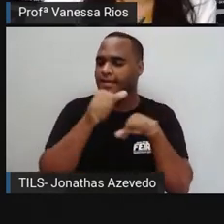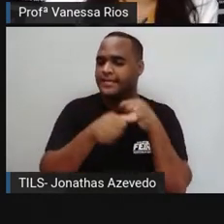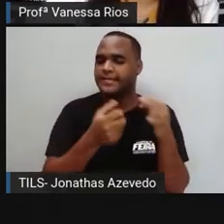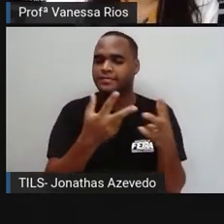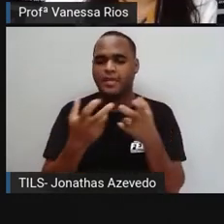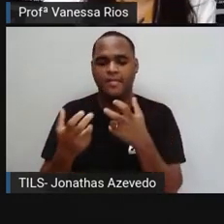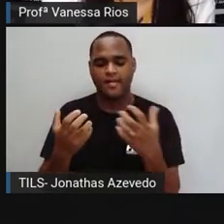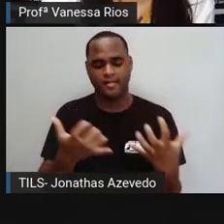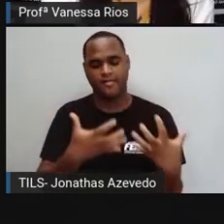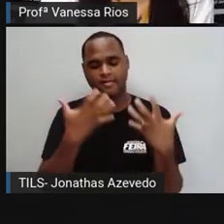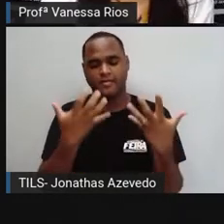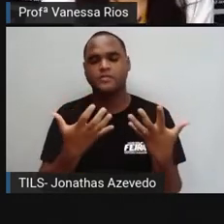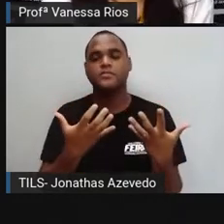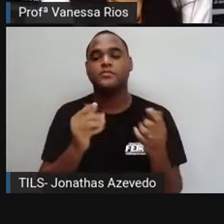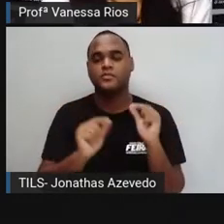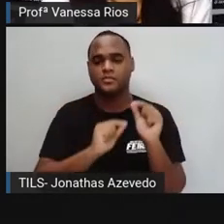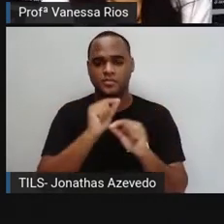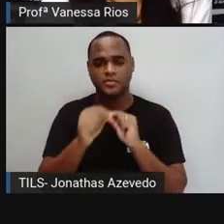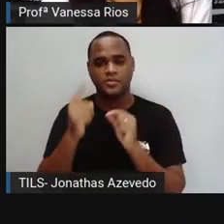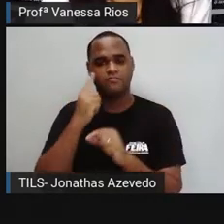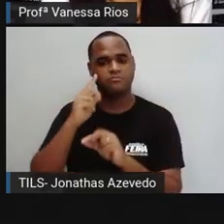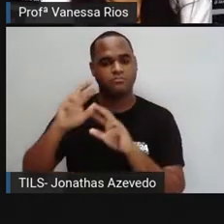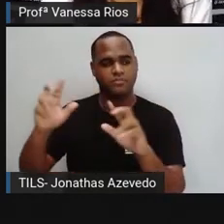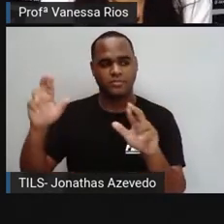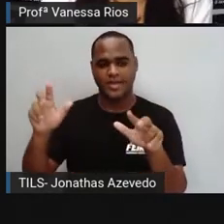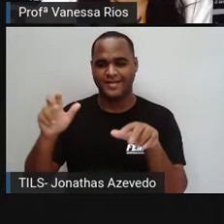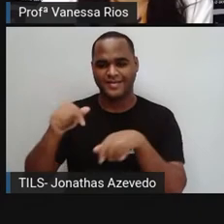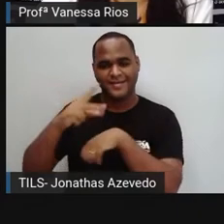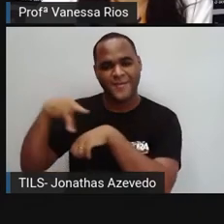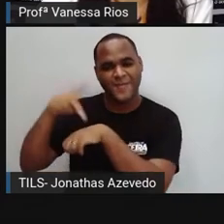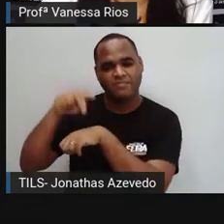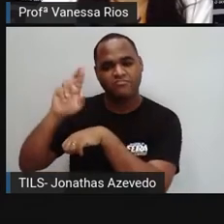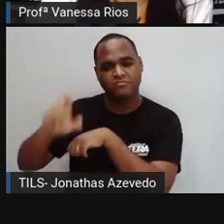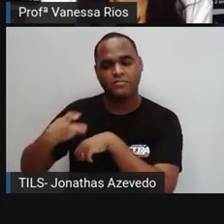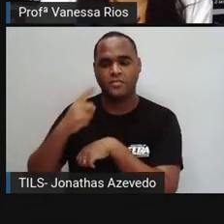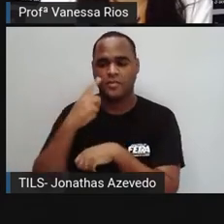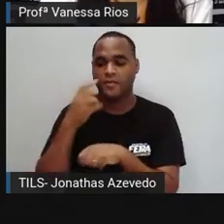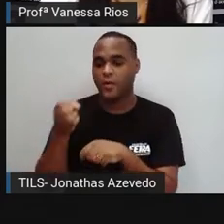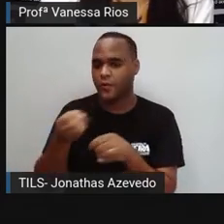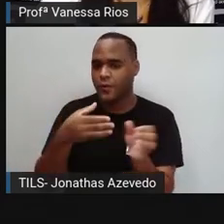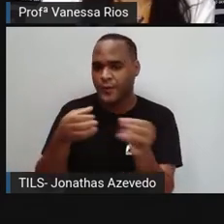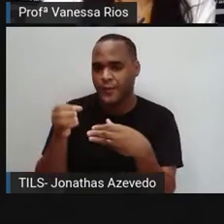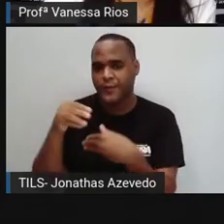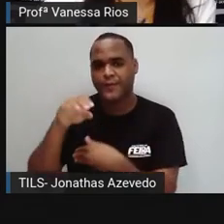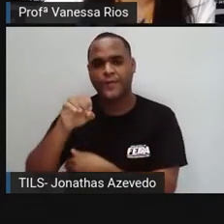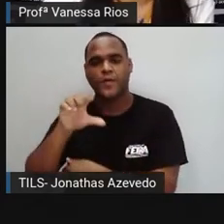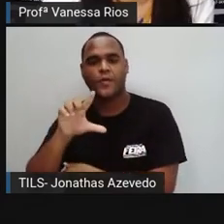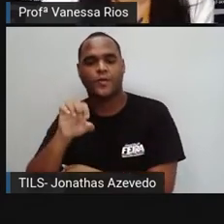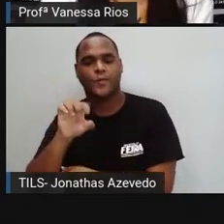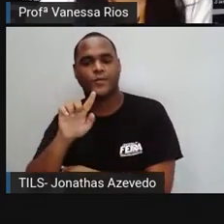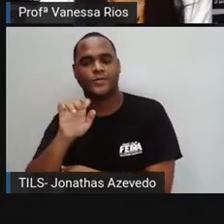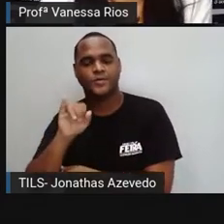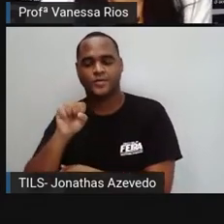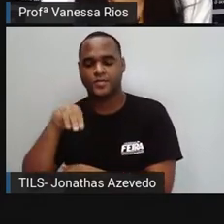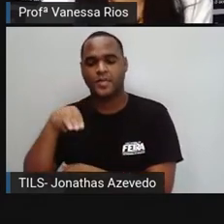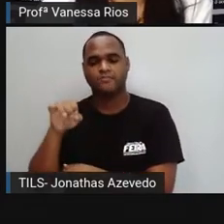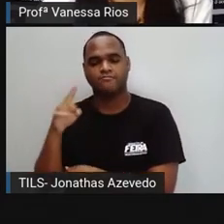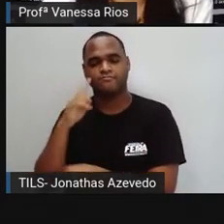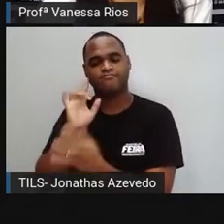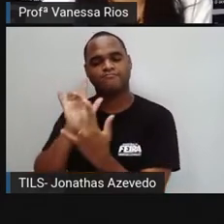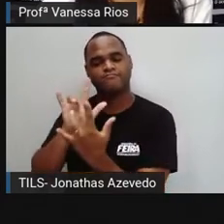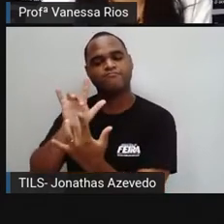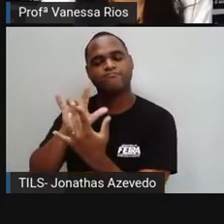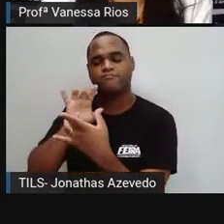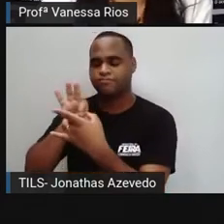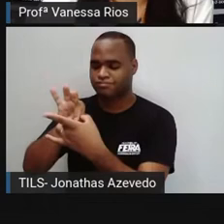influências. Além aí do estrangeirismo, a gente observa a existência do neologismo, que estão intimamente